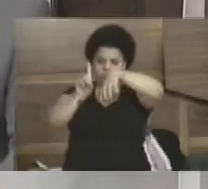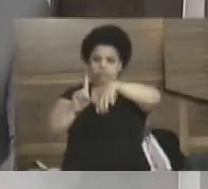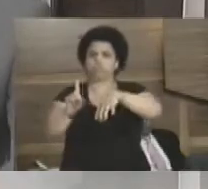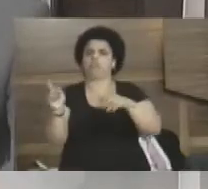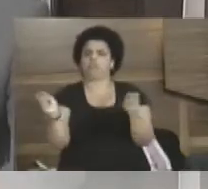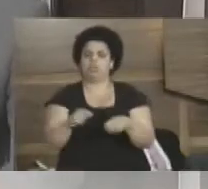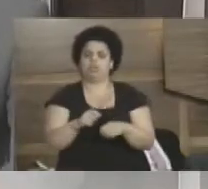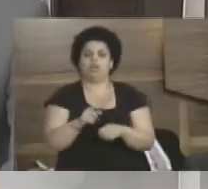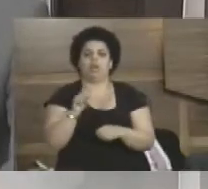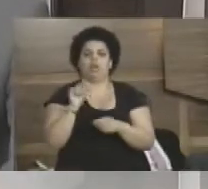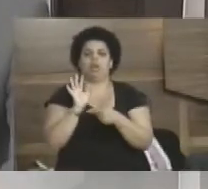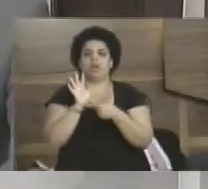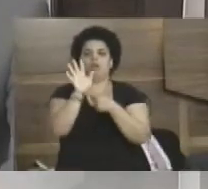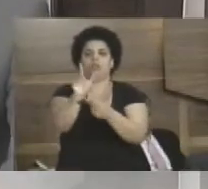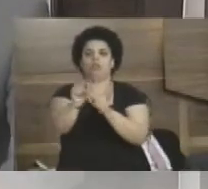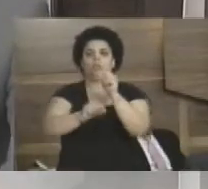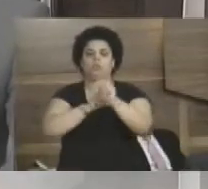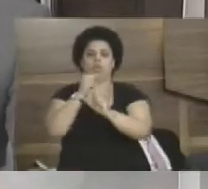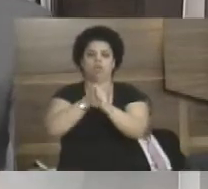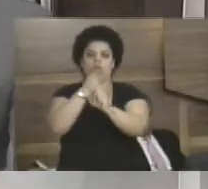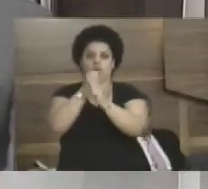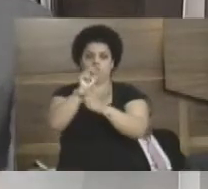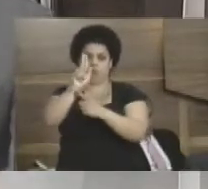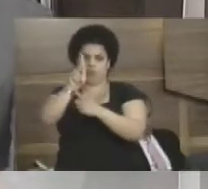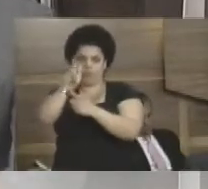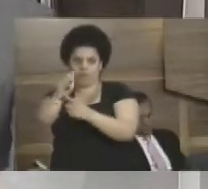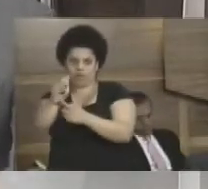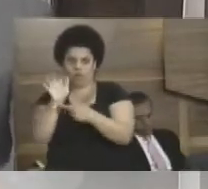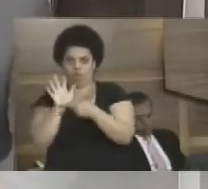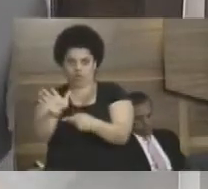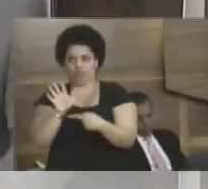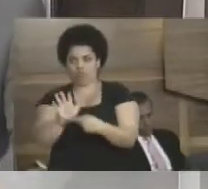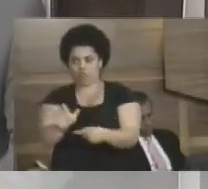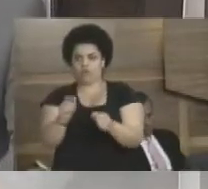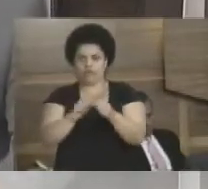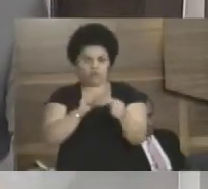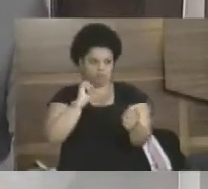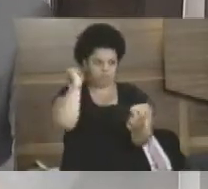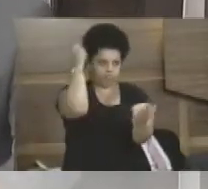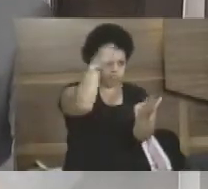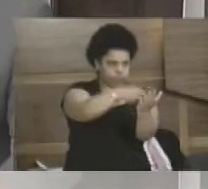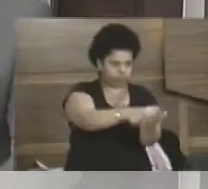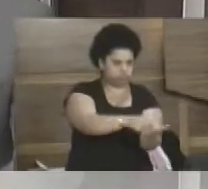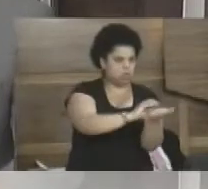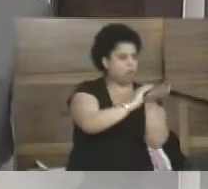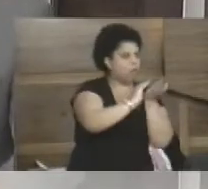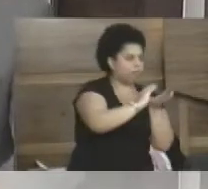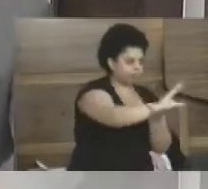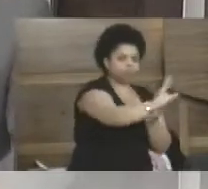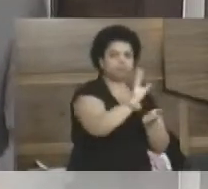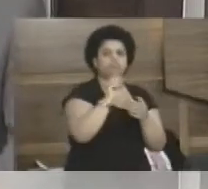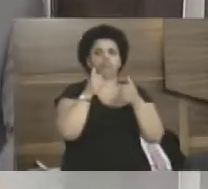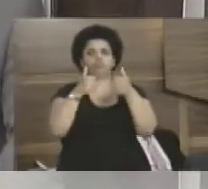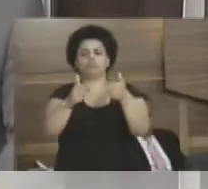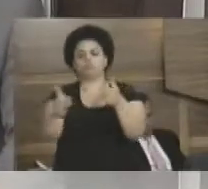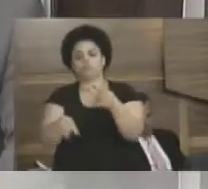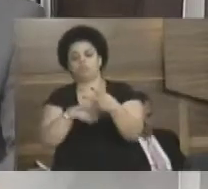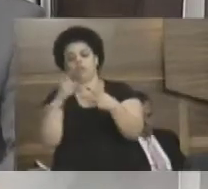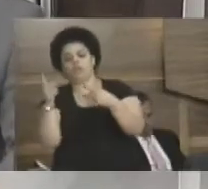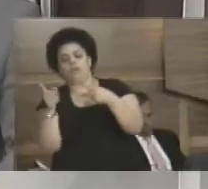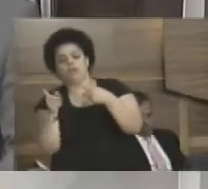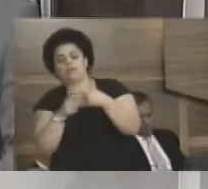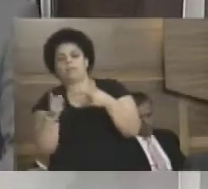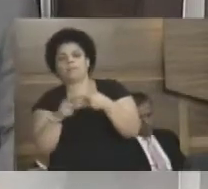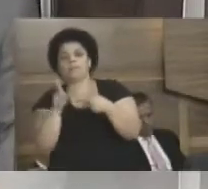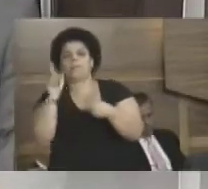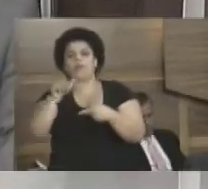coisas foi a mão de obra da UPA e que ela fez, foi lá, deu a mão de obra, e a outra foi